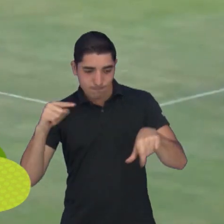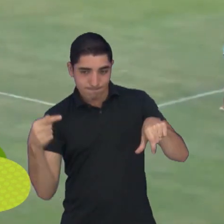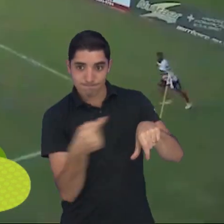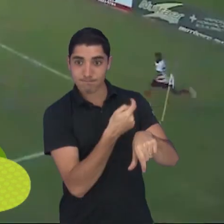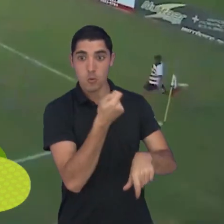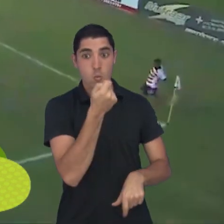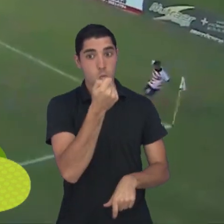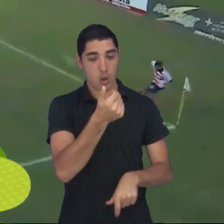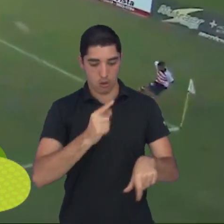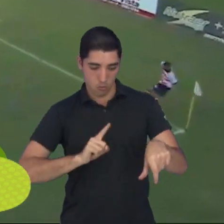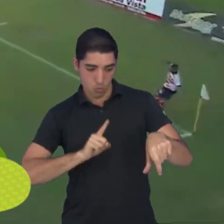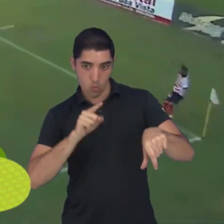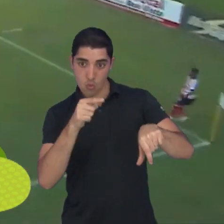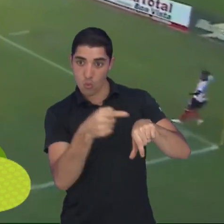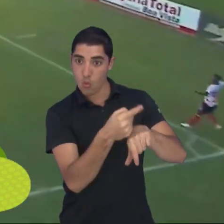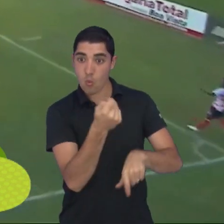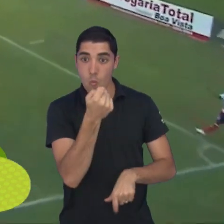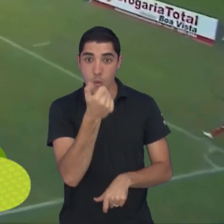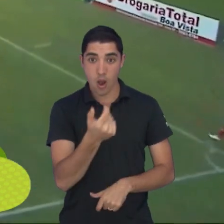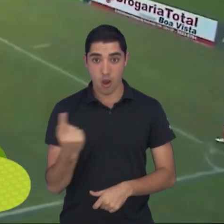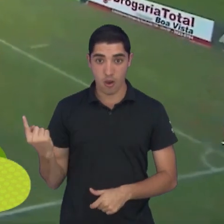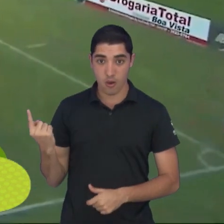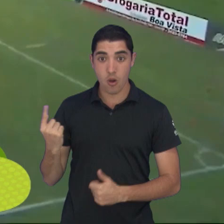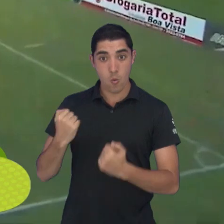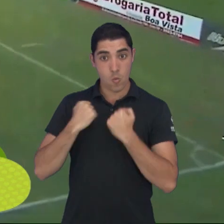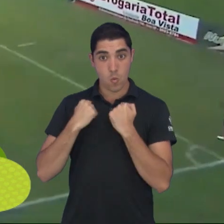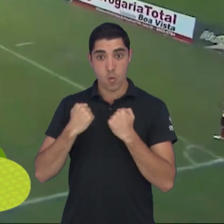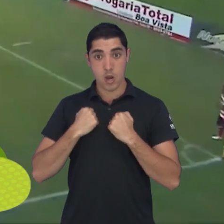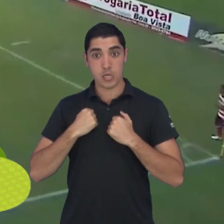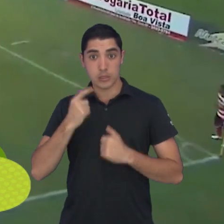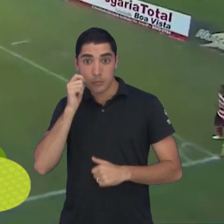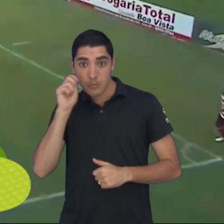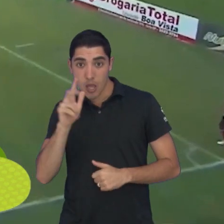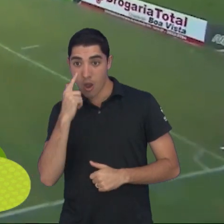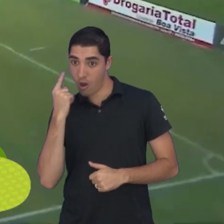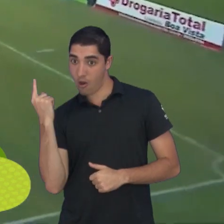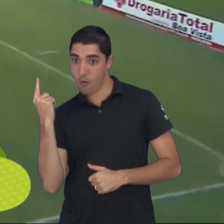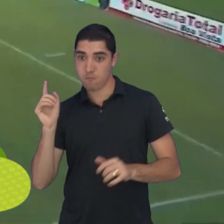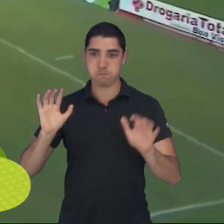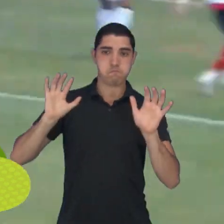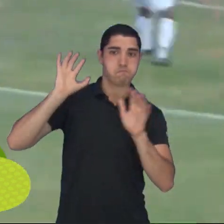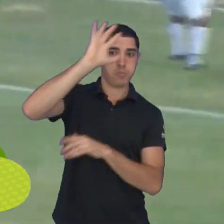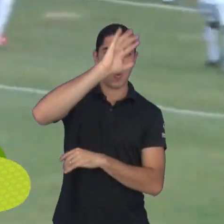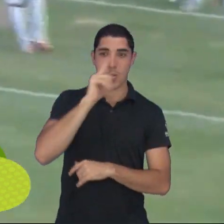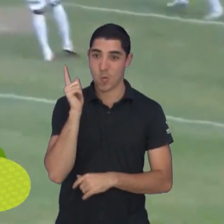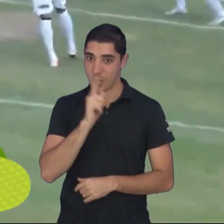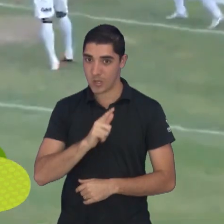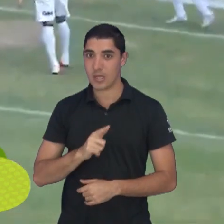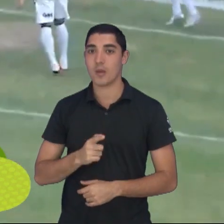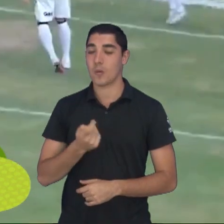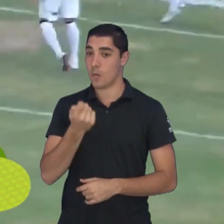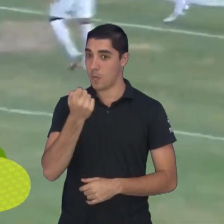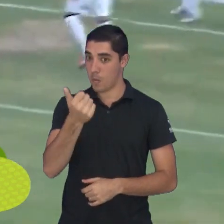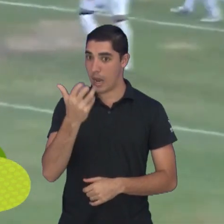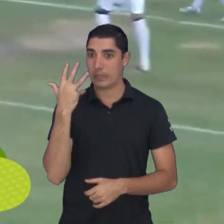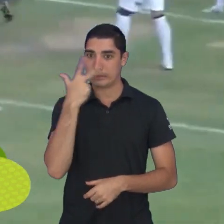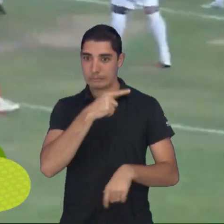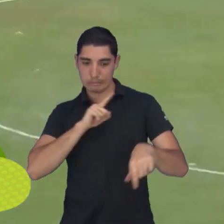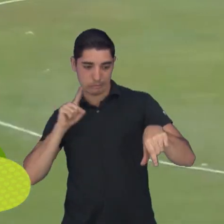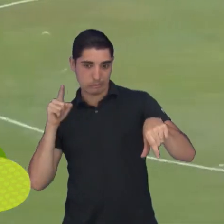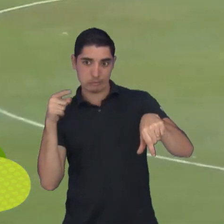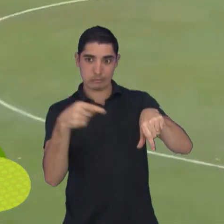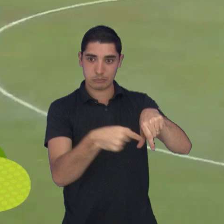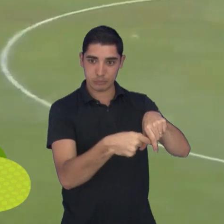gol olímpico. Ariel estava esperto e se esticou todo para dar um tapa de mão direita na bola. Seria um golaço do Linense.